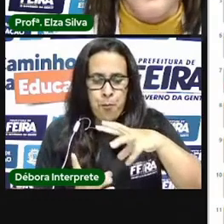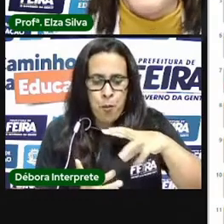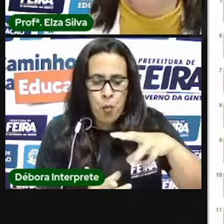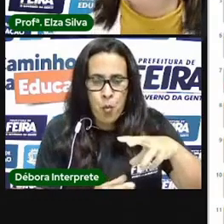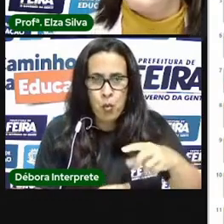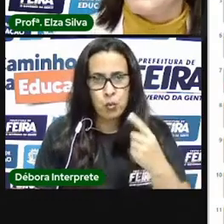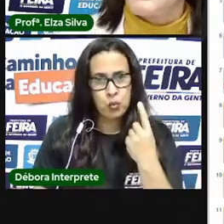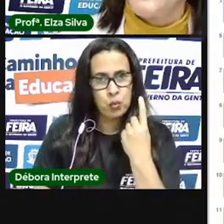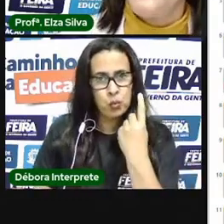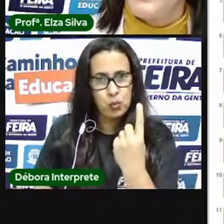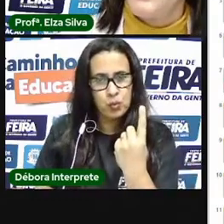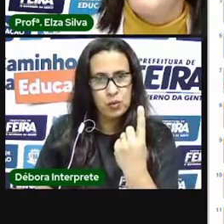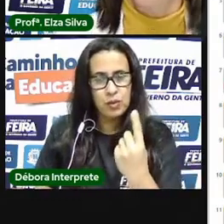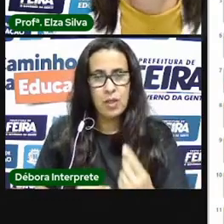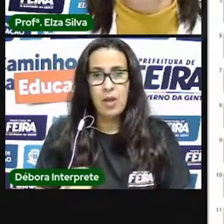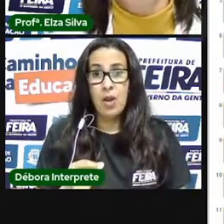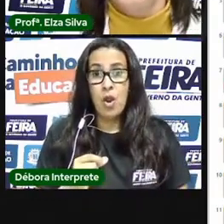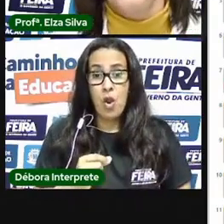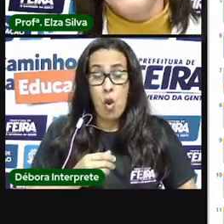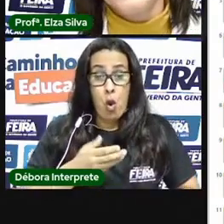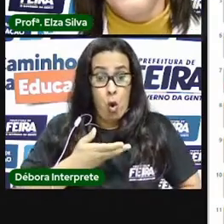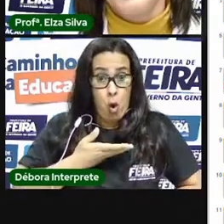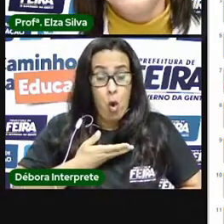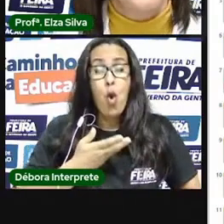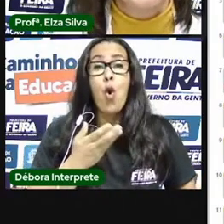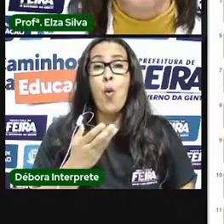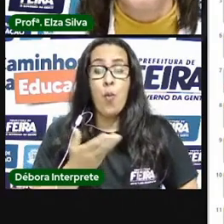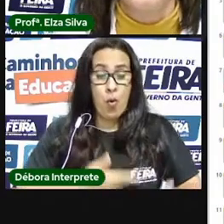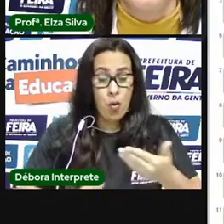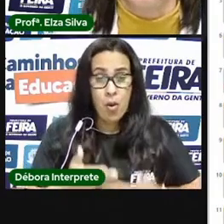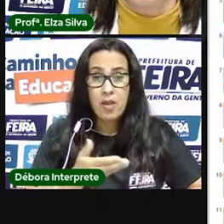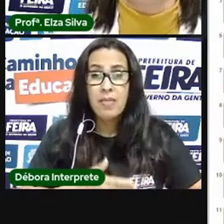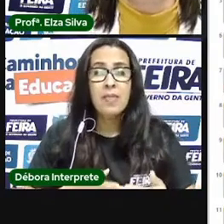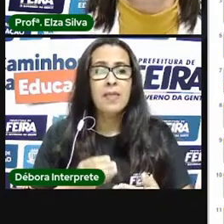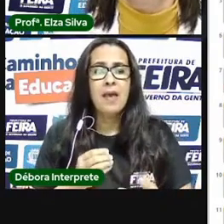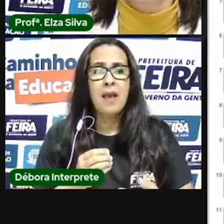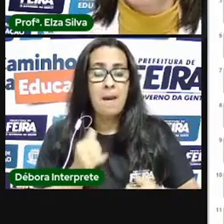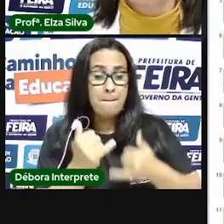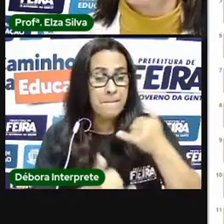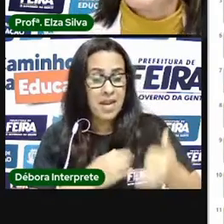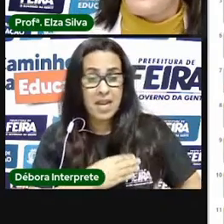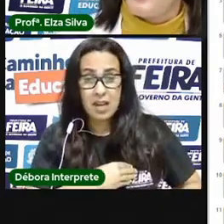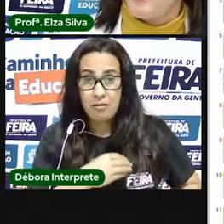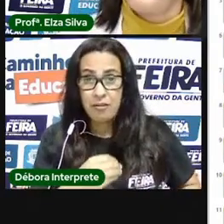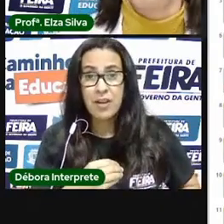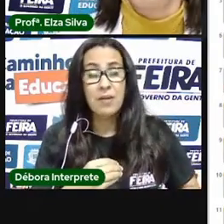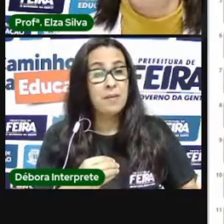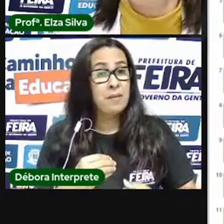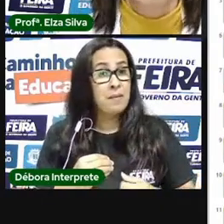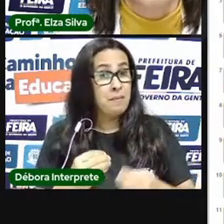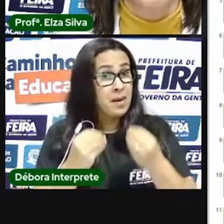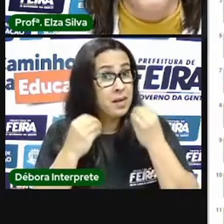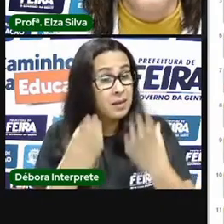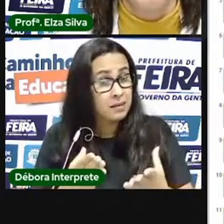corpo, alimente a sua fé, brinque com seus filhos, faça tudo o que puder para a gente passar logo